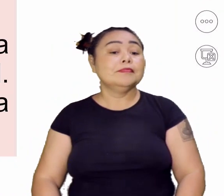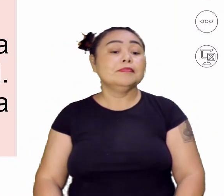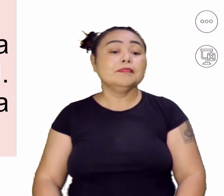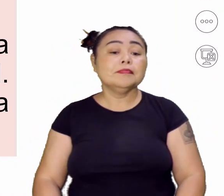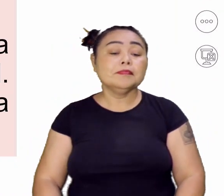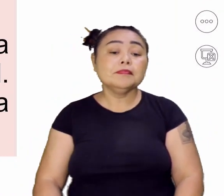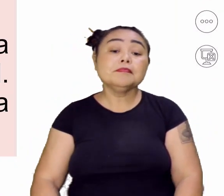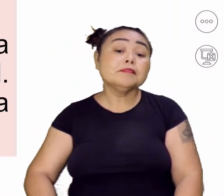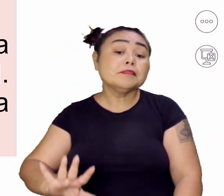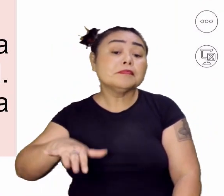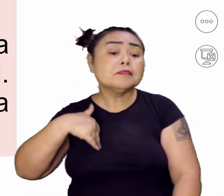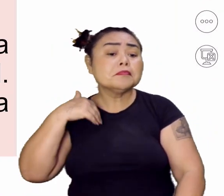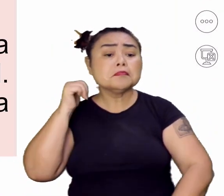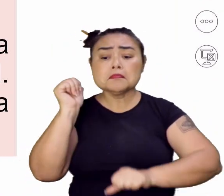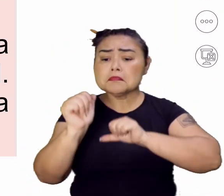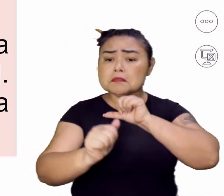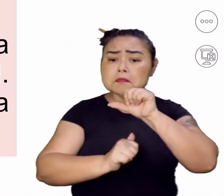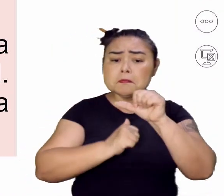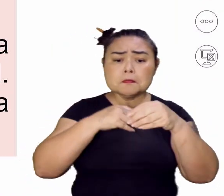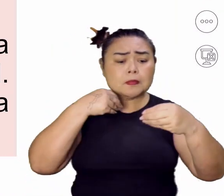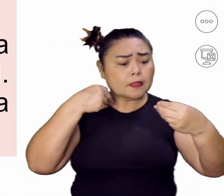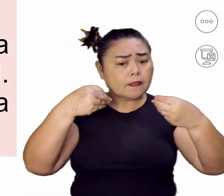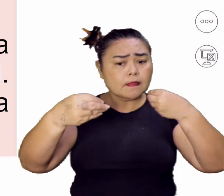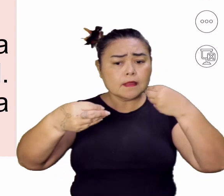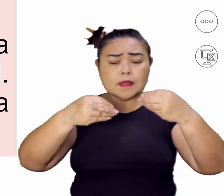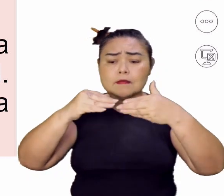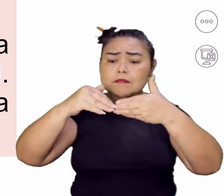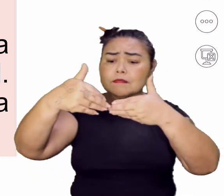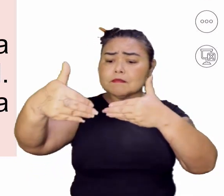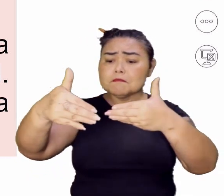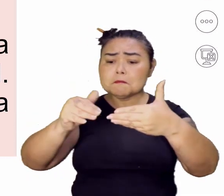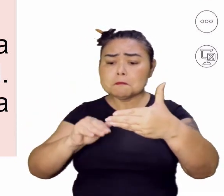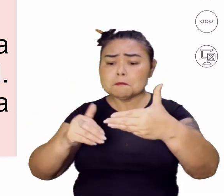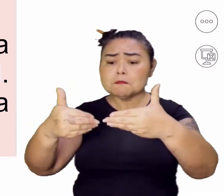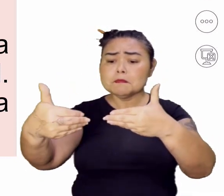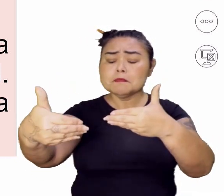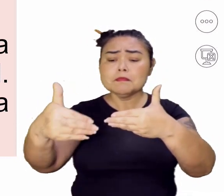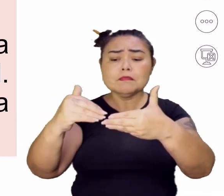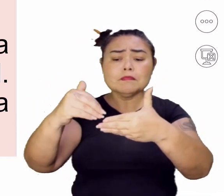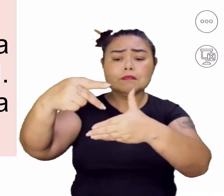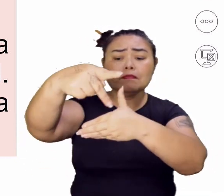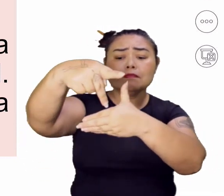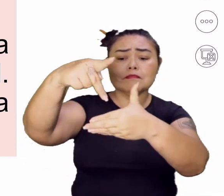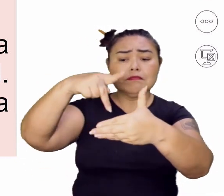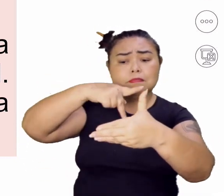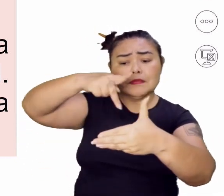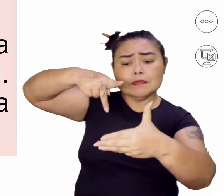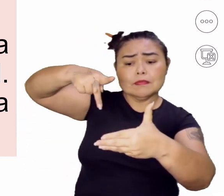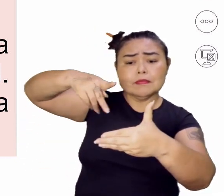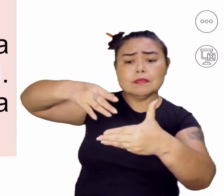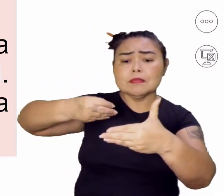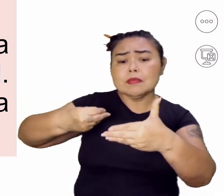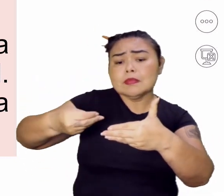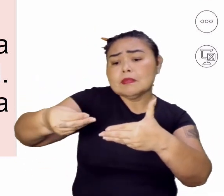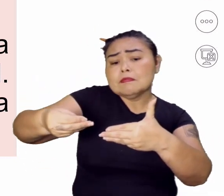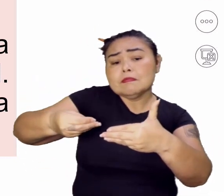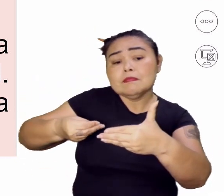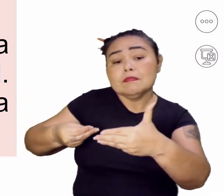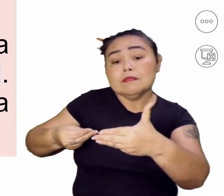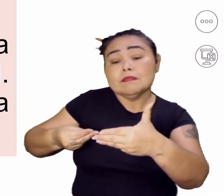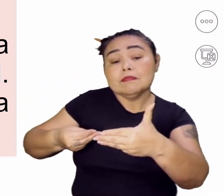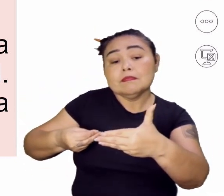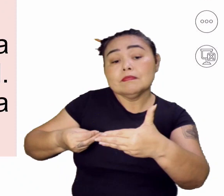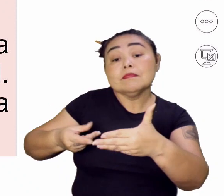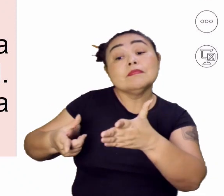Porém, ocorreu mudança com a flexibilização das fronteiras. Então, as fronteiras ficaram flexibilizadas. Que